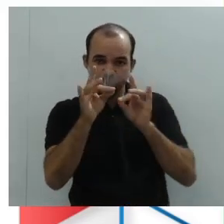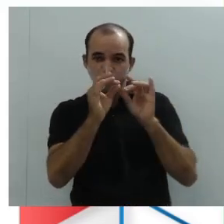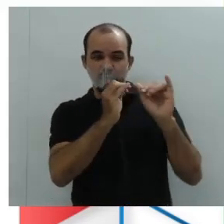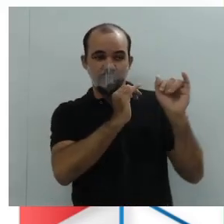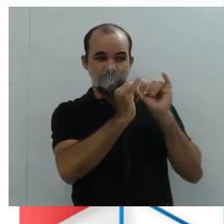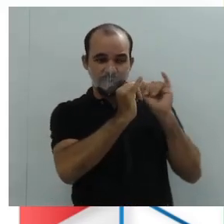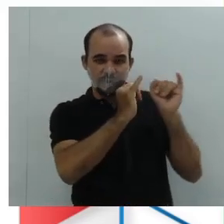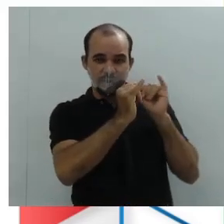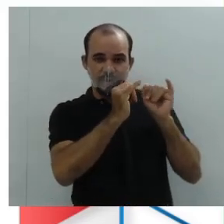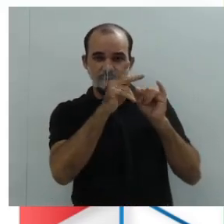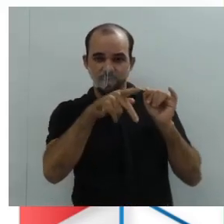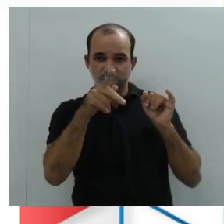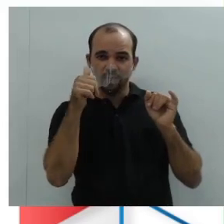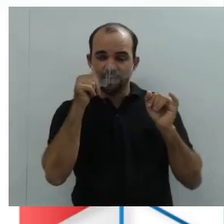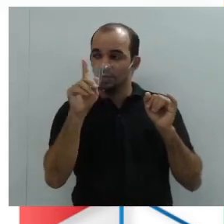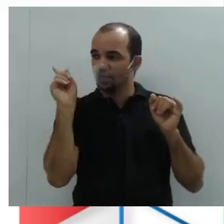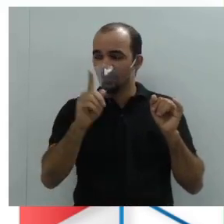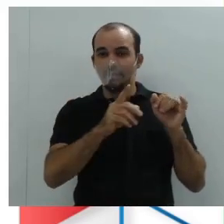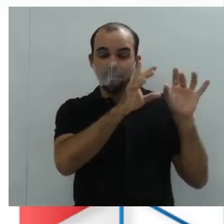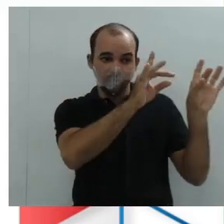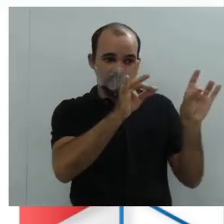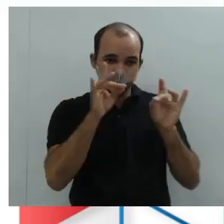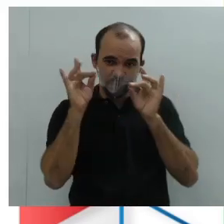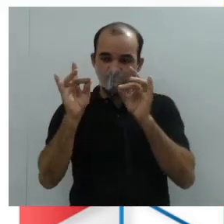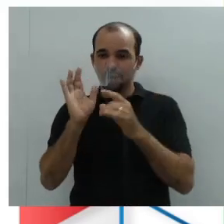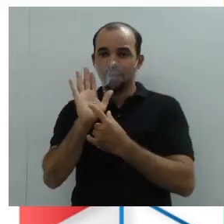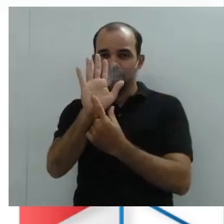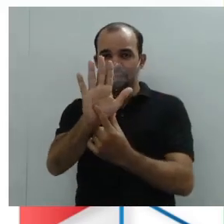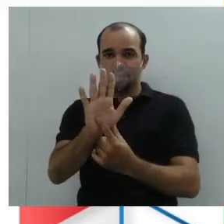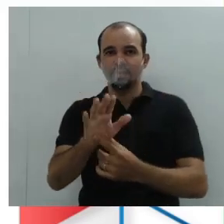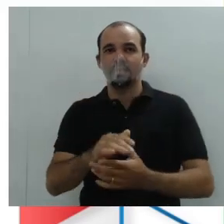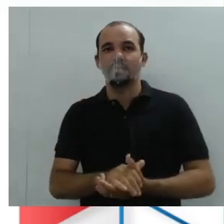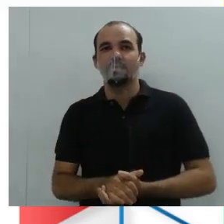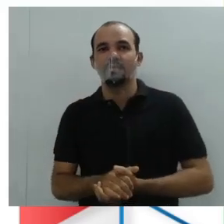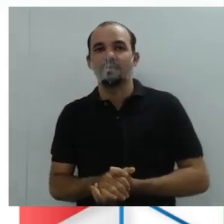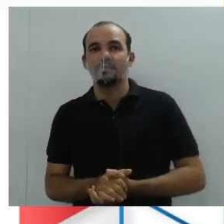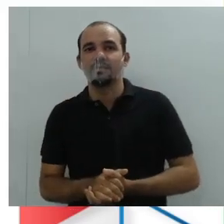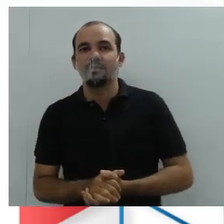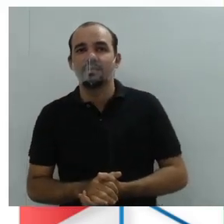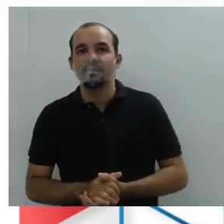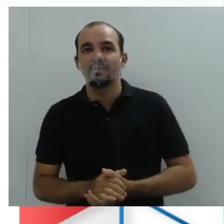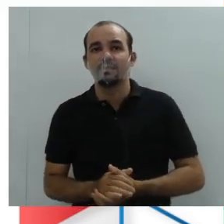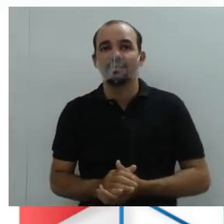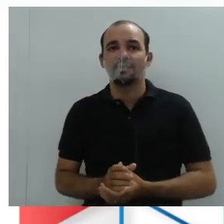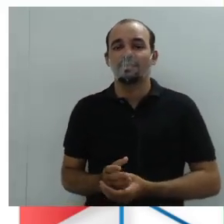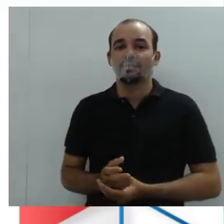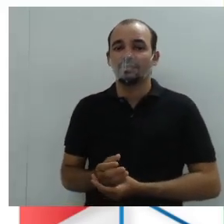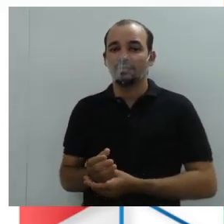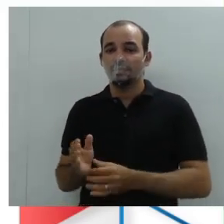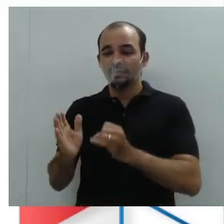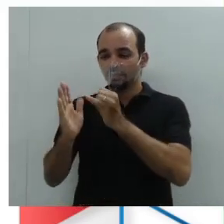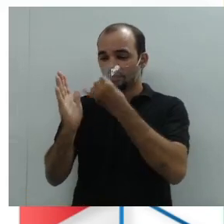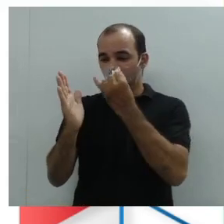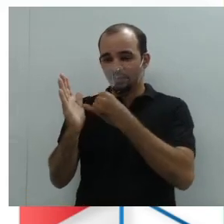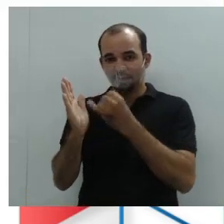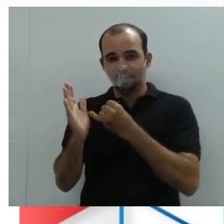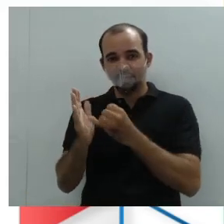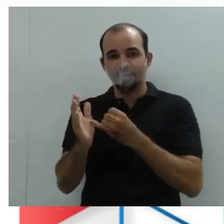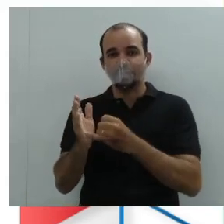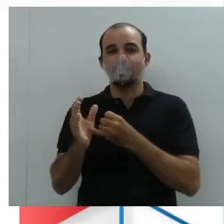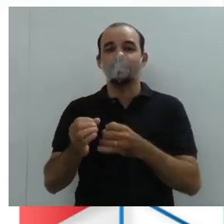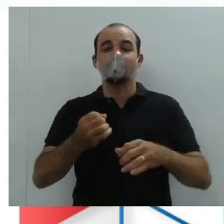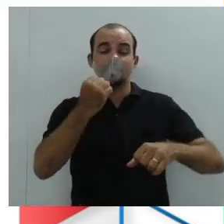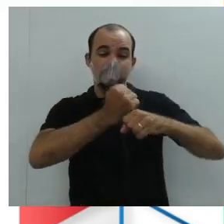que realmente foi feito e atendido. Vamos para a leitura? A baixa assinada para a construção de praça pública no bairro